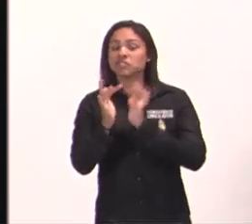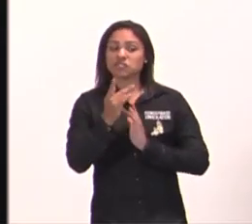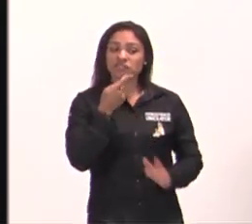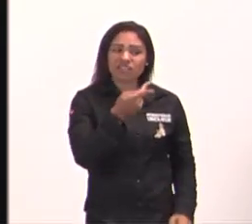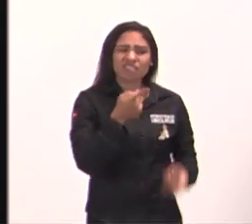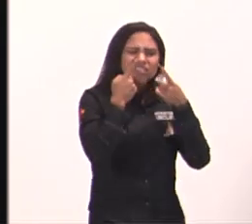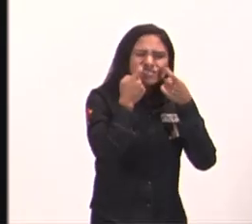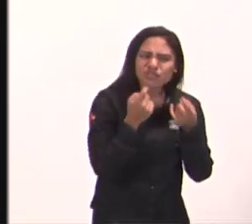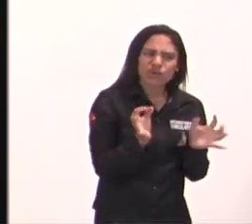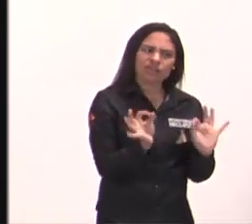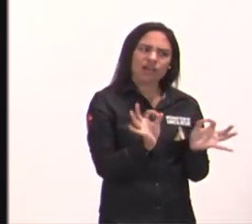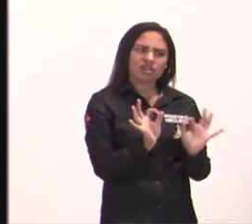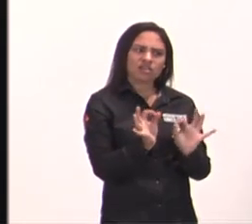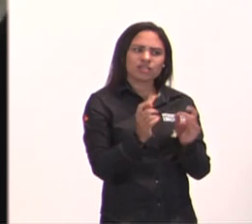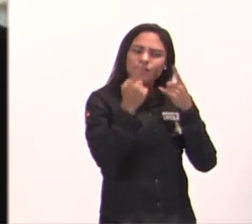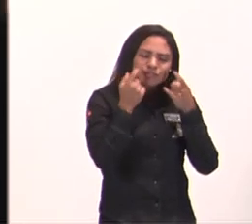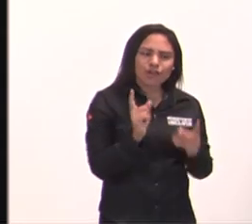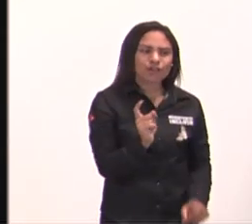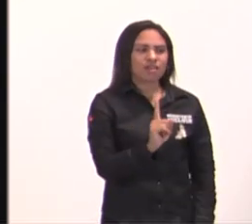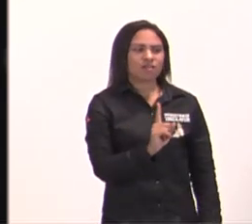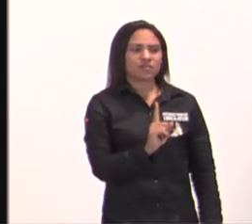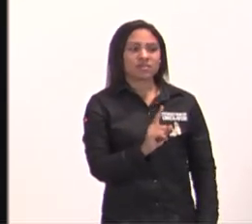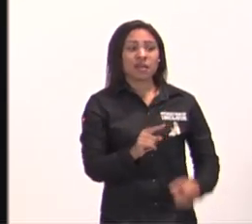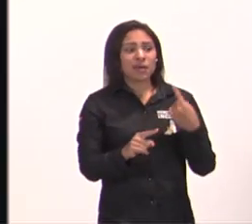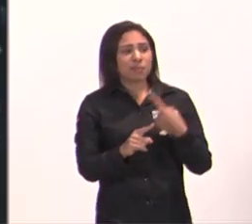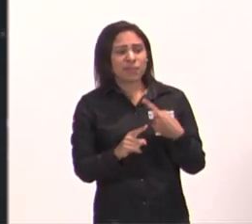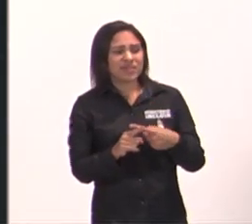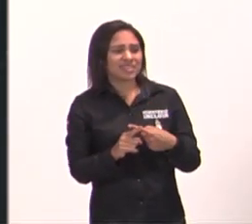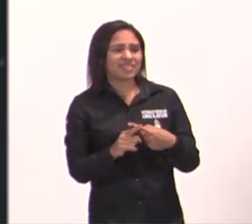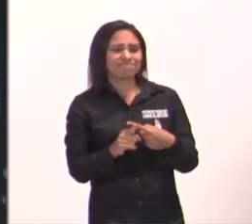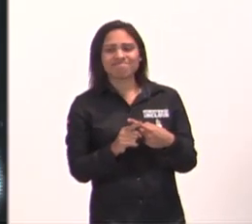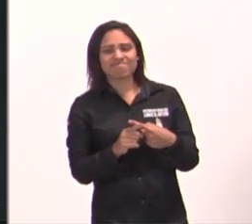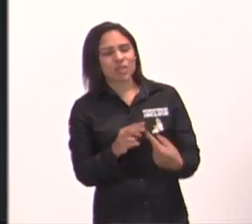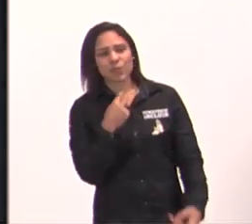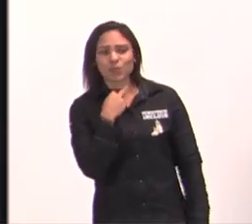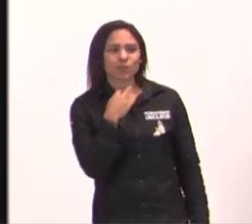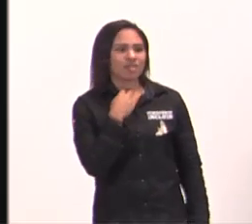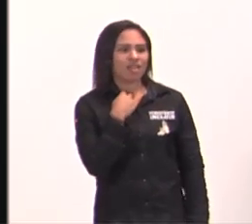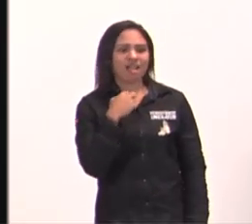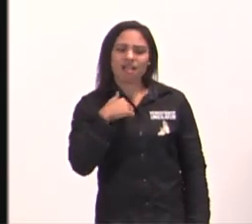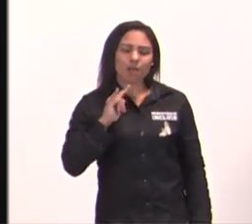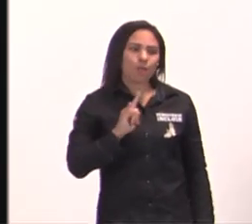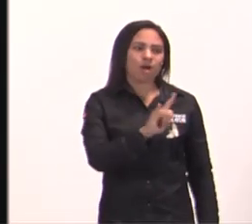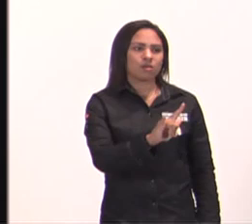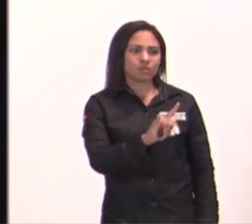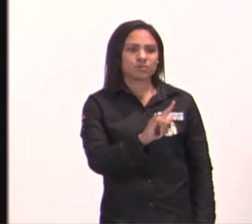não chores, não chores, eu não aguento ver você chorando, eu te amo demais,